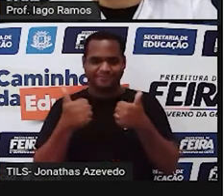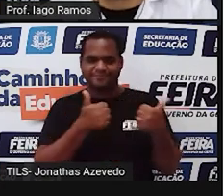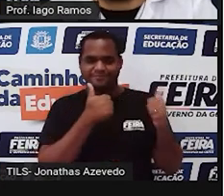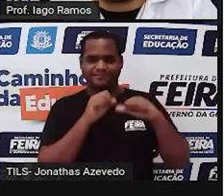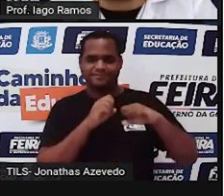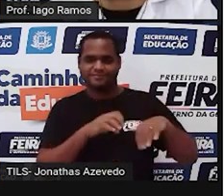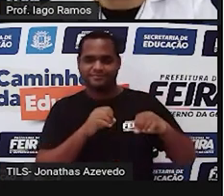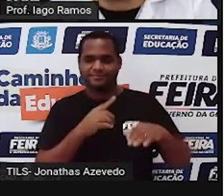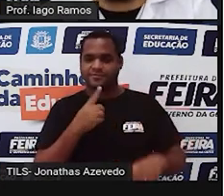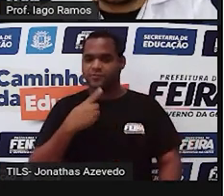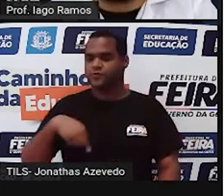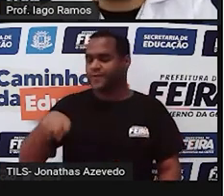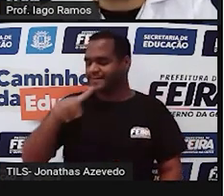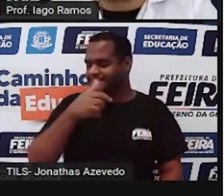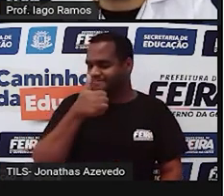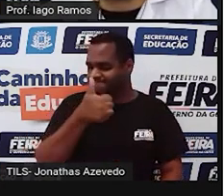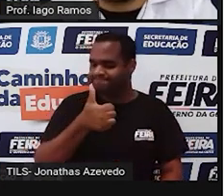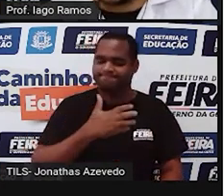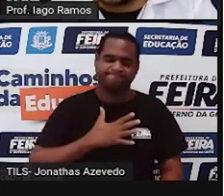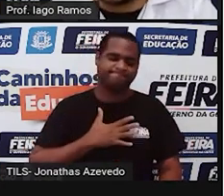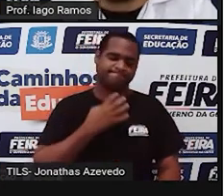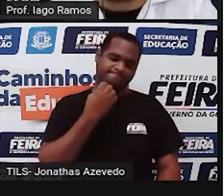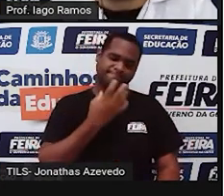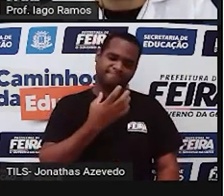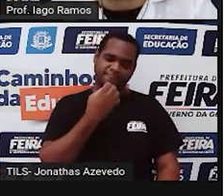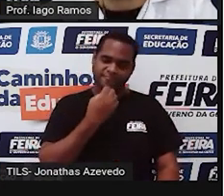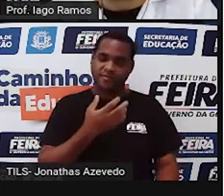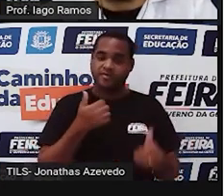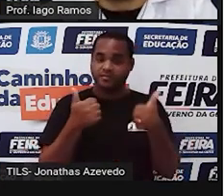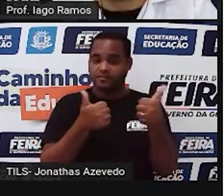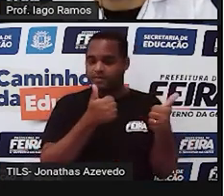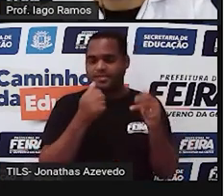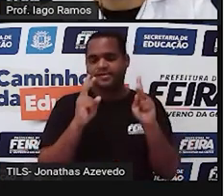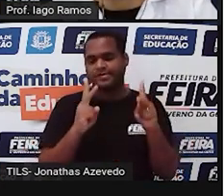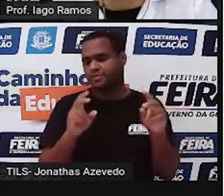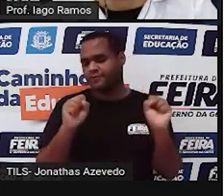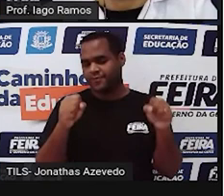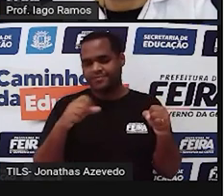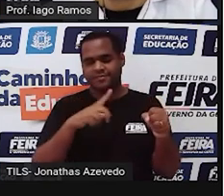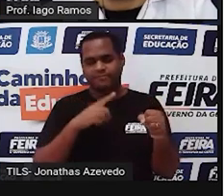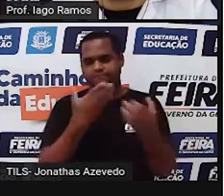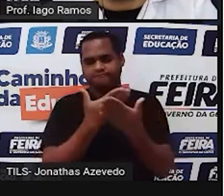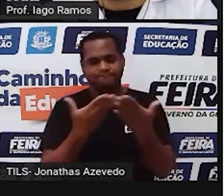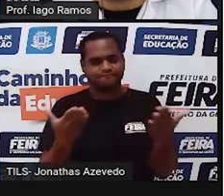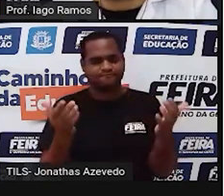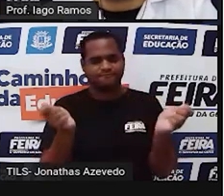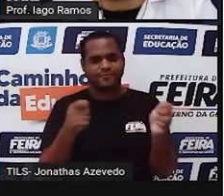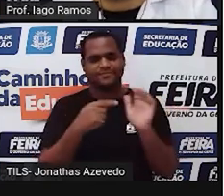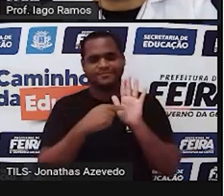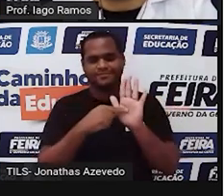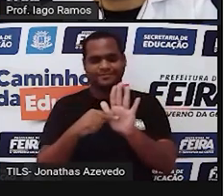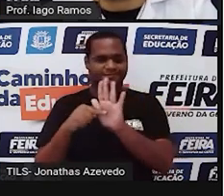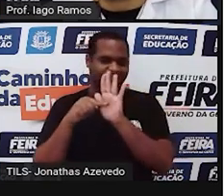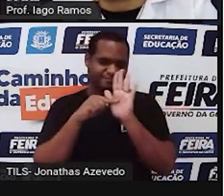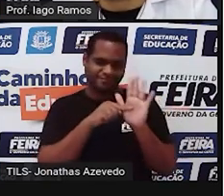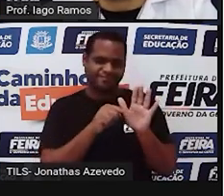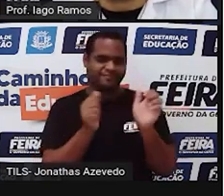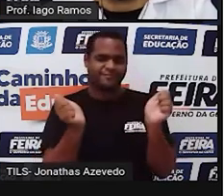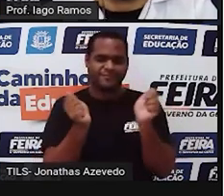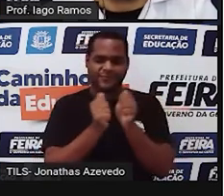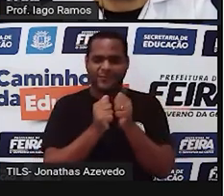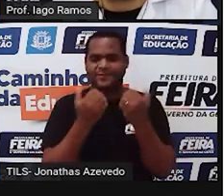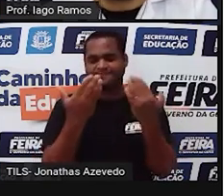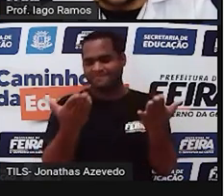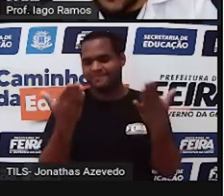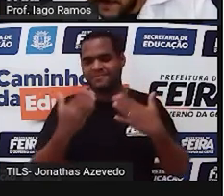nós curtimos bastante é sempre bacana poder estar aqui mais uma vez com você aí do